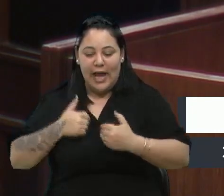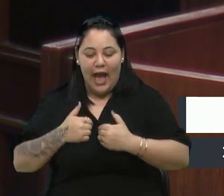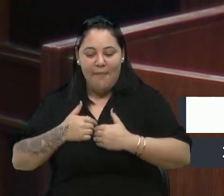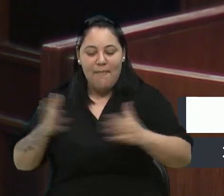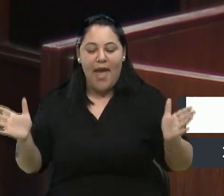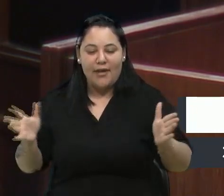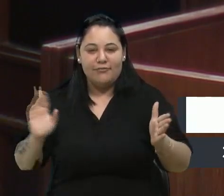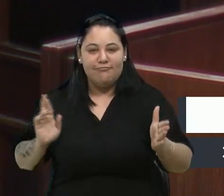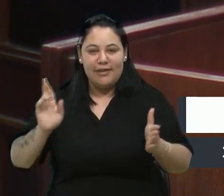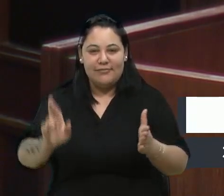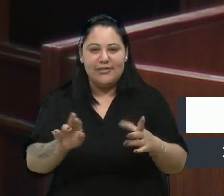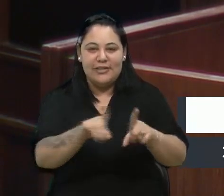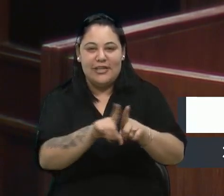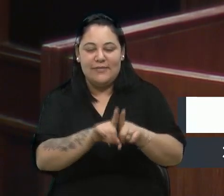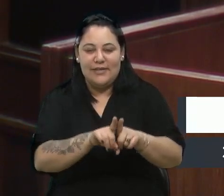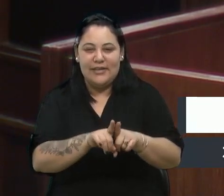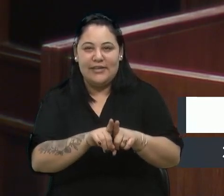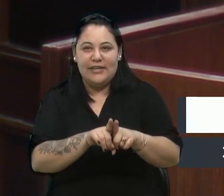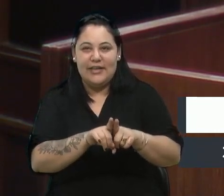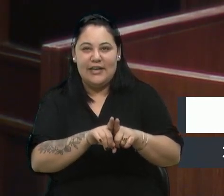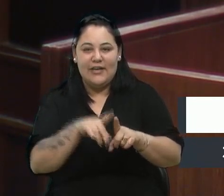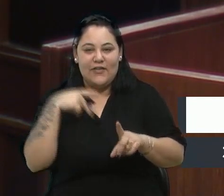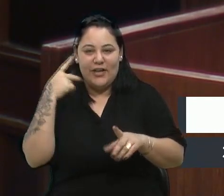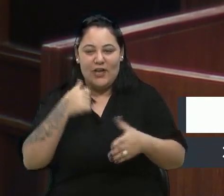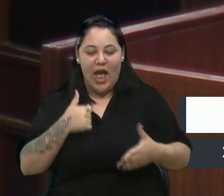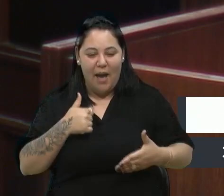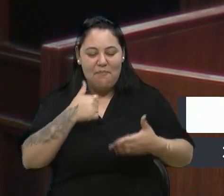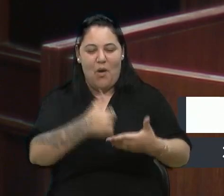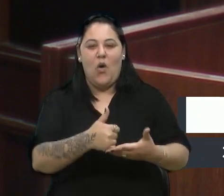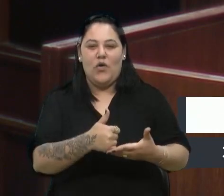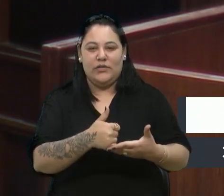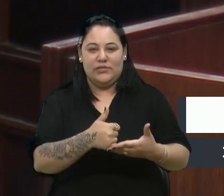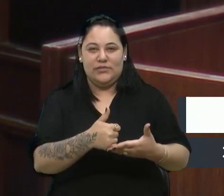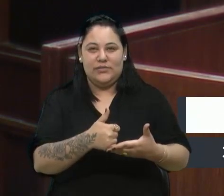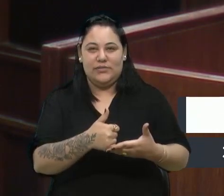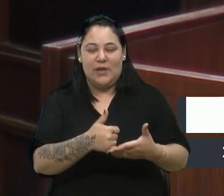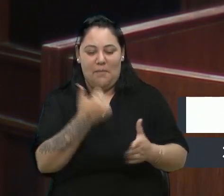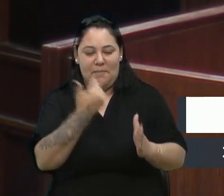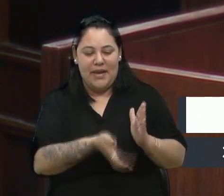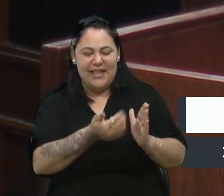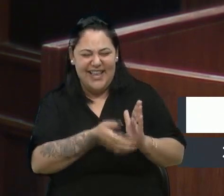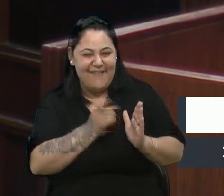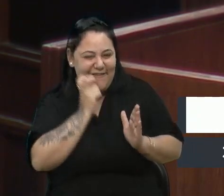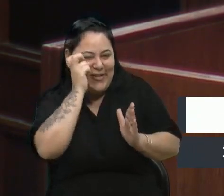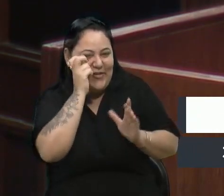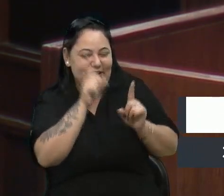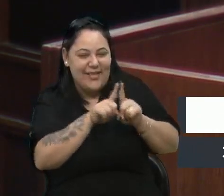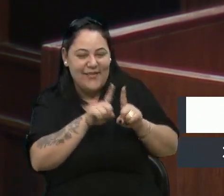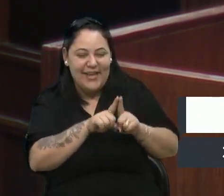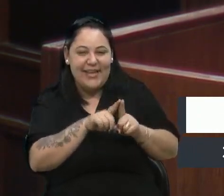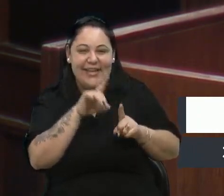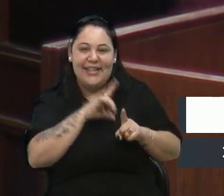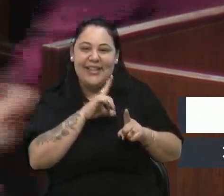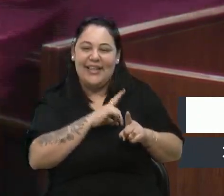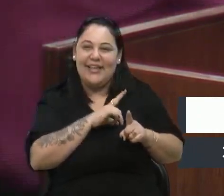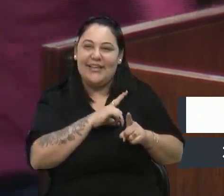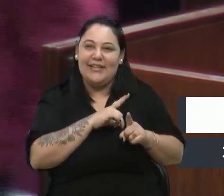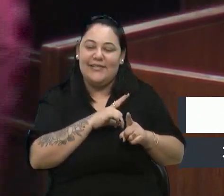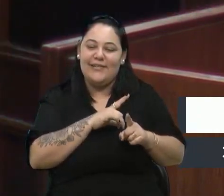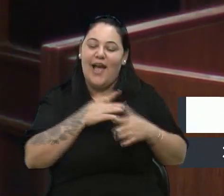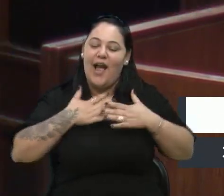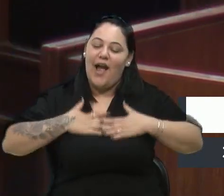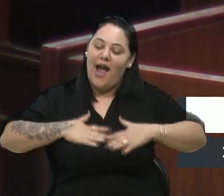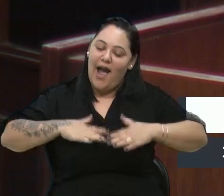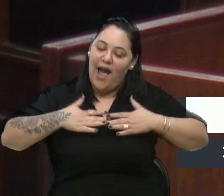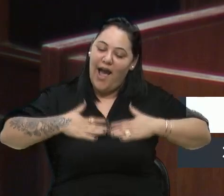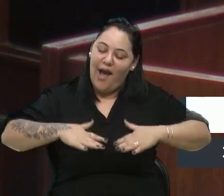representar, ele contribui para que essas crianças percam timidez, que tenham a tranquilidade